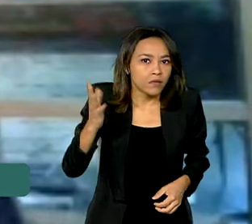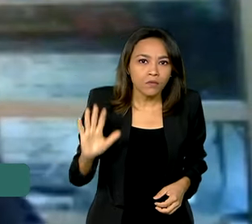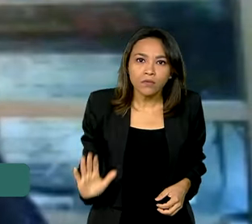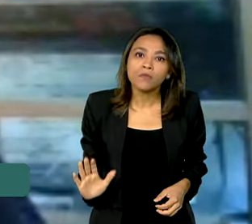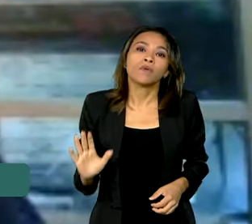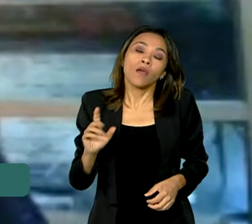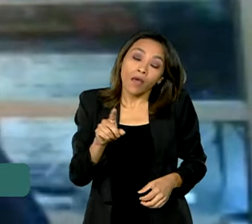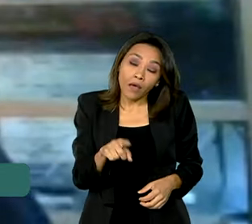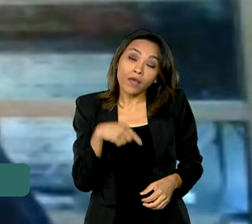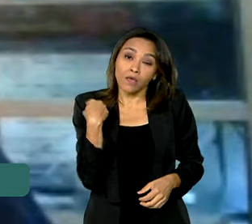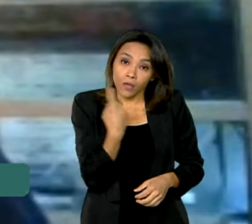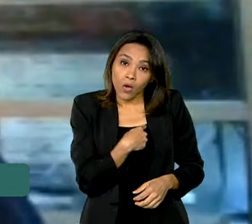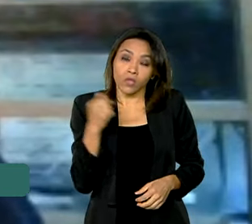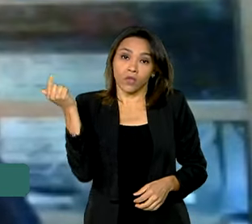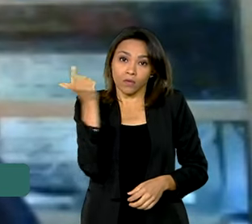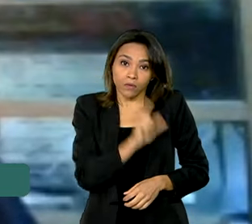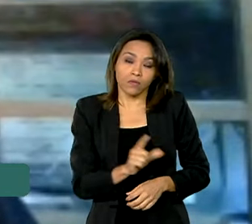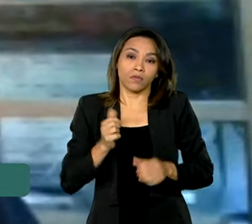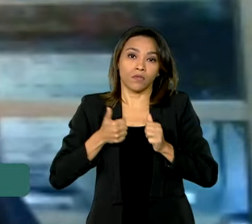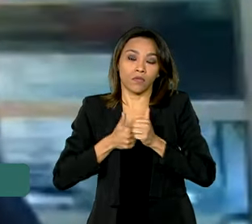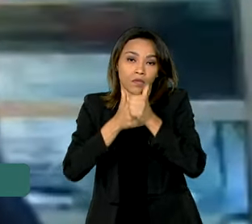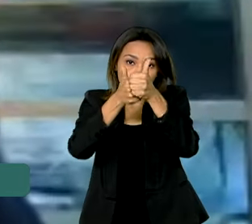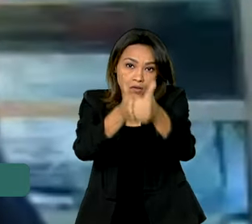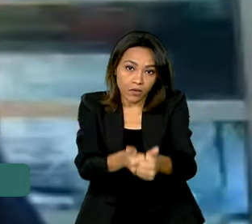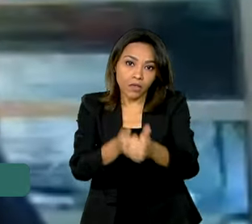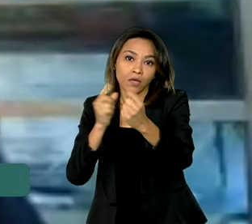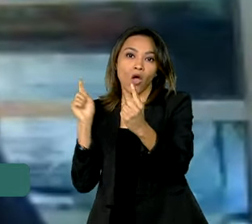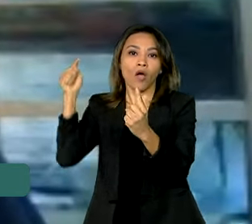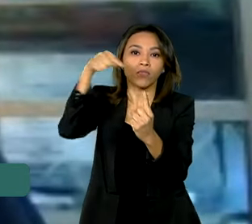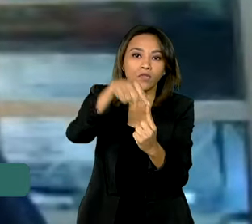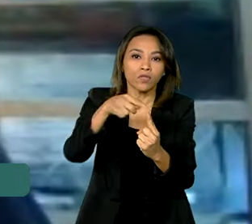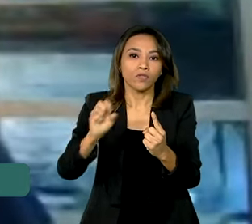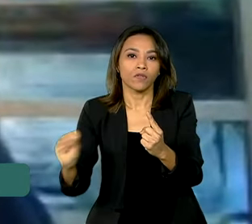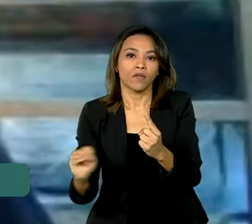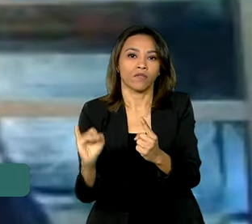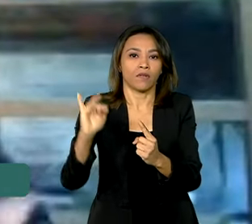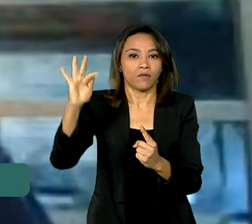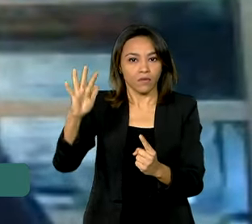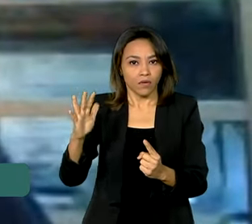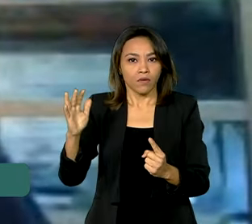é que a gente consiga cumprir a meta inflacionária.